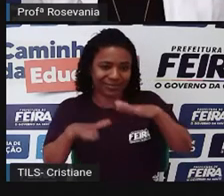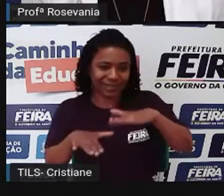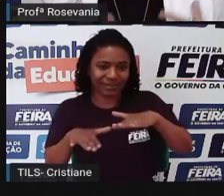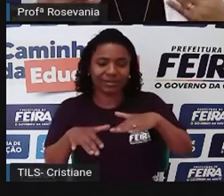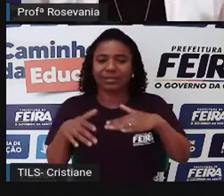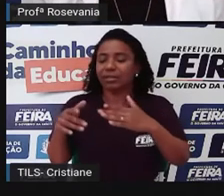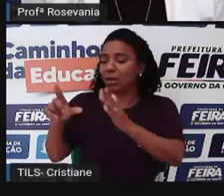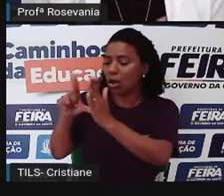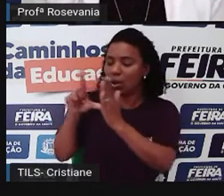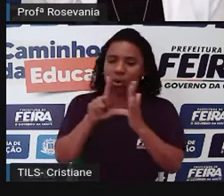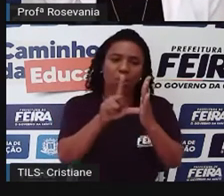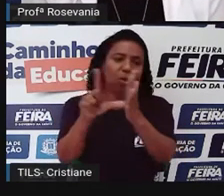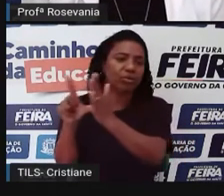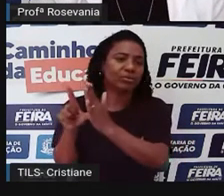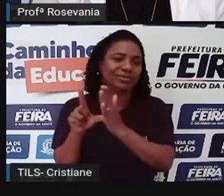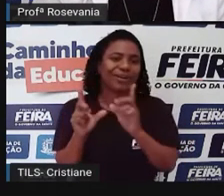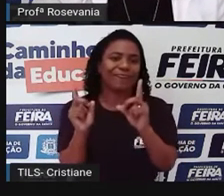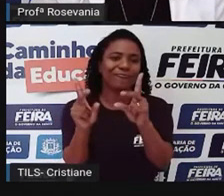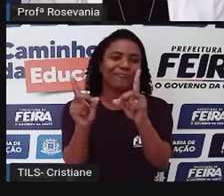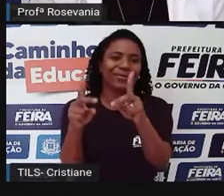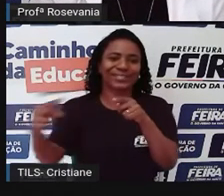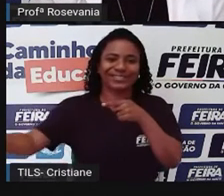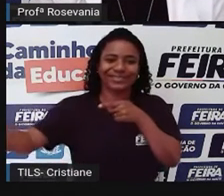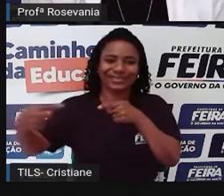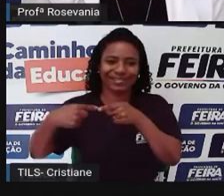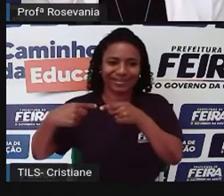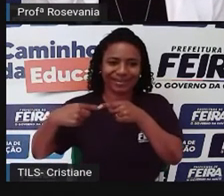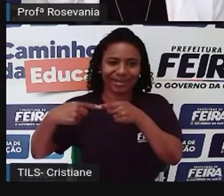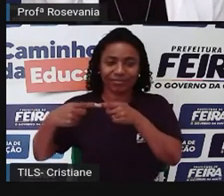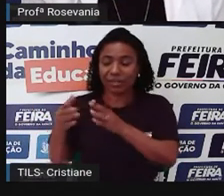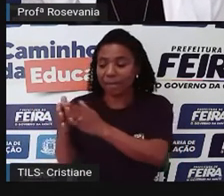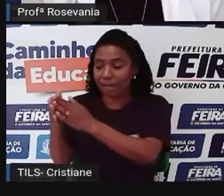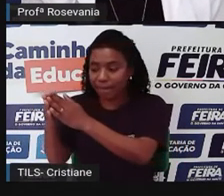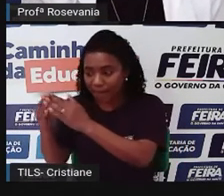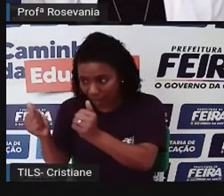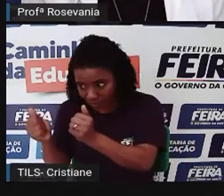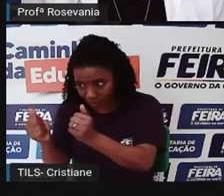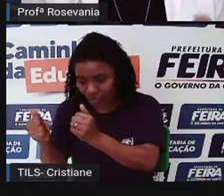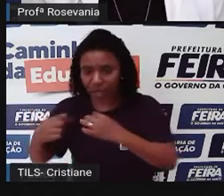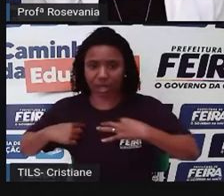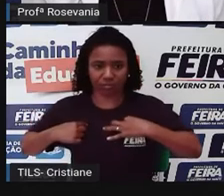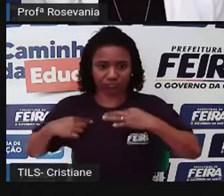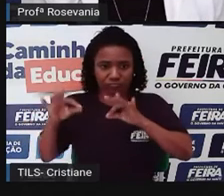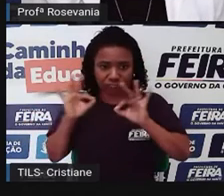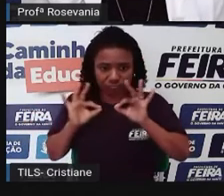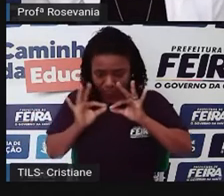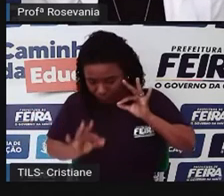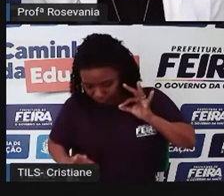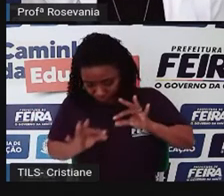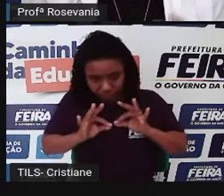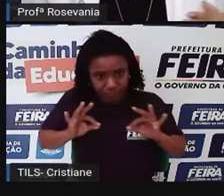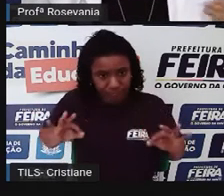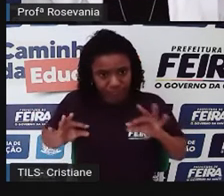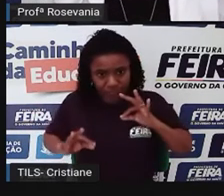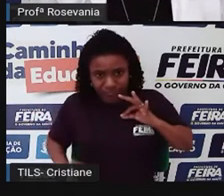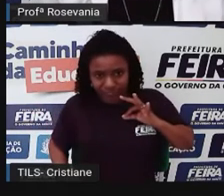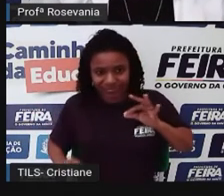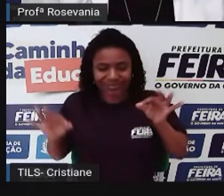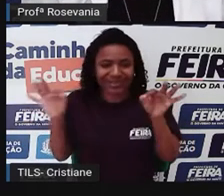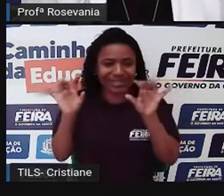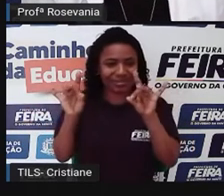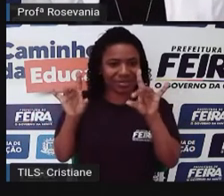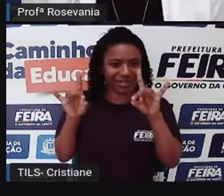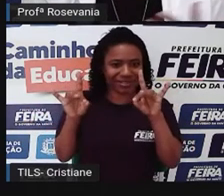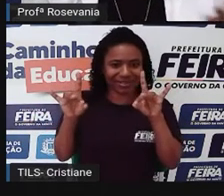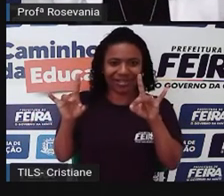encomenda, também são considerados um comércio especializado. E às vezes eles, né, pelo fato de ser especializado, não produzir